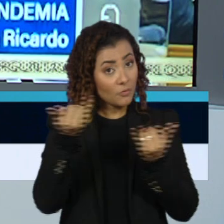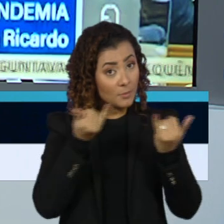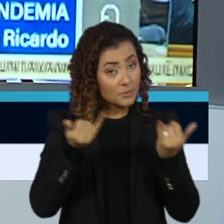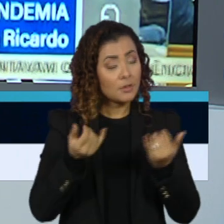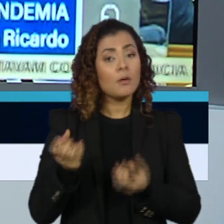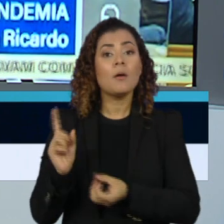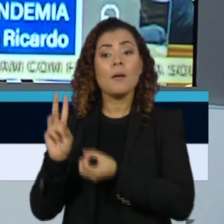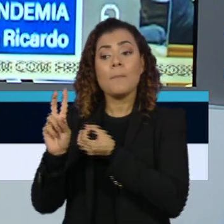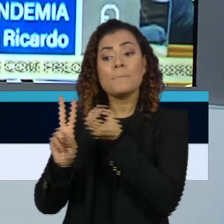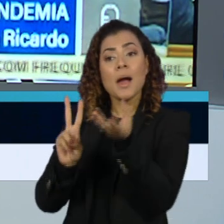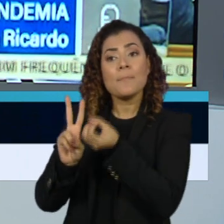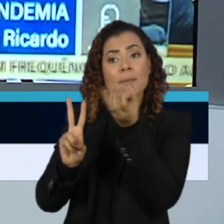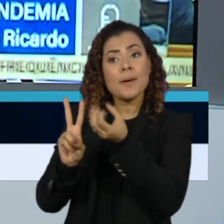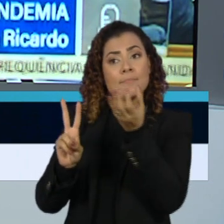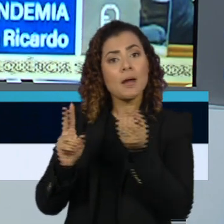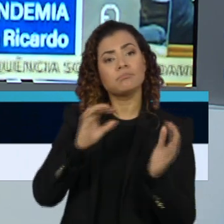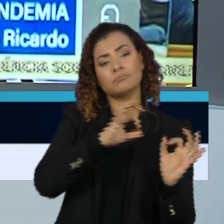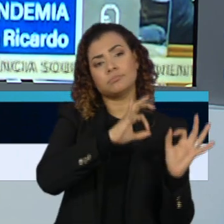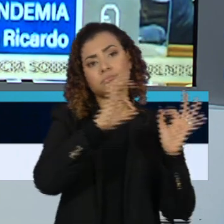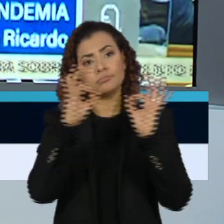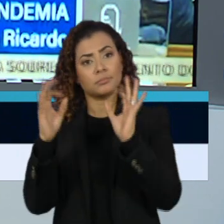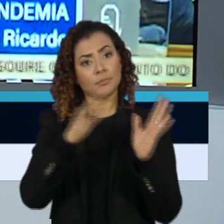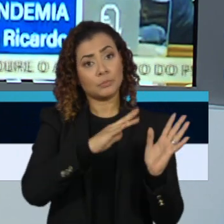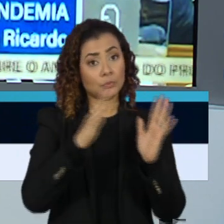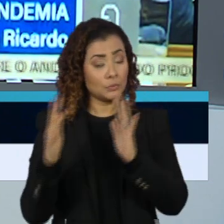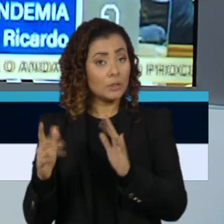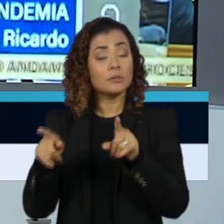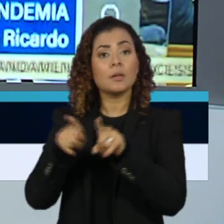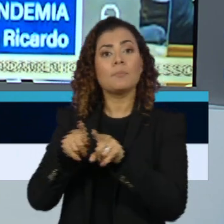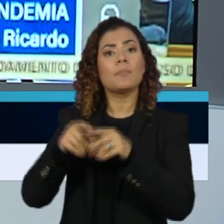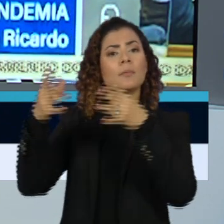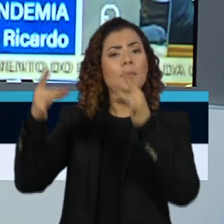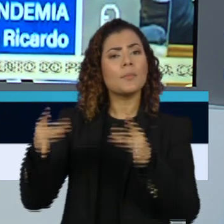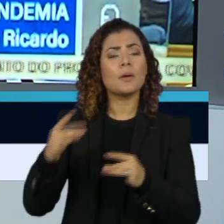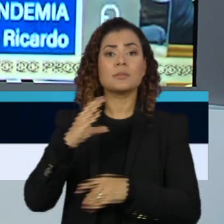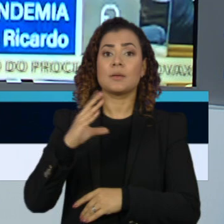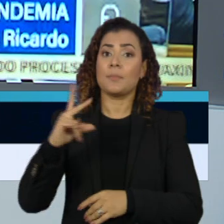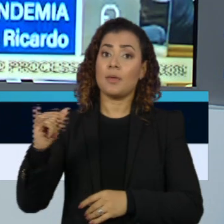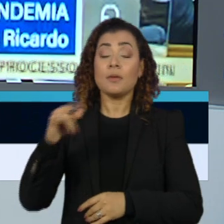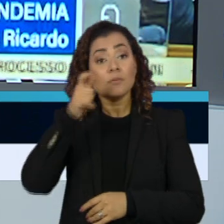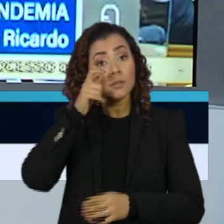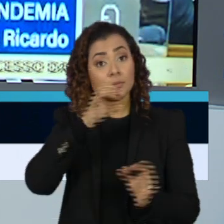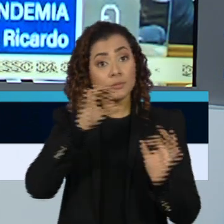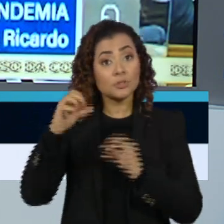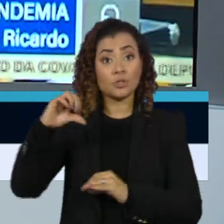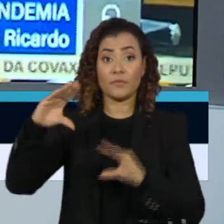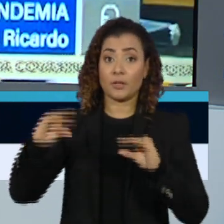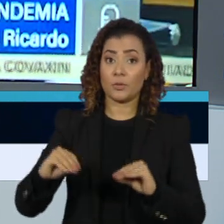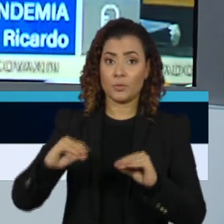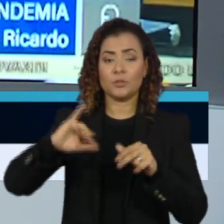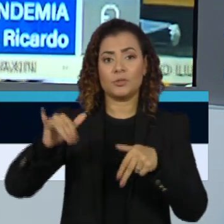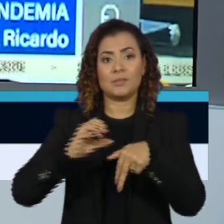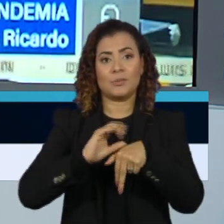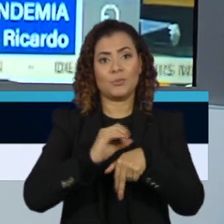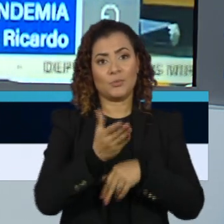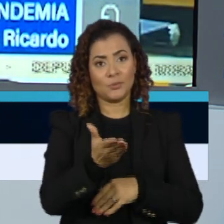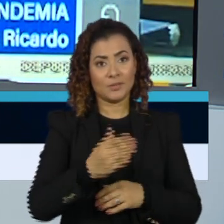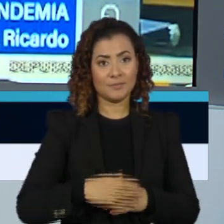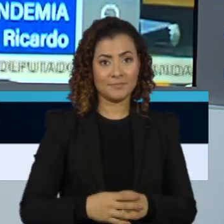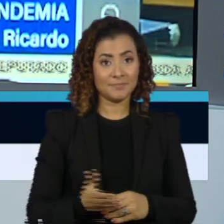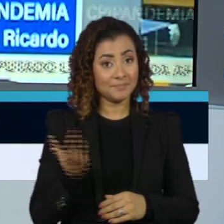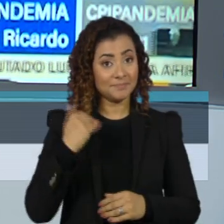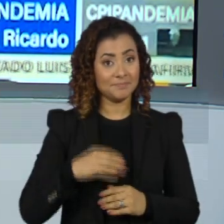depoimento dos irmãos Miranda ao longo da nossa programação. E a cobertura completa da CPI você assiste às 9 horas da noite no Jornal da Cultura.